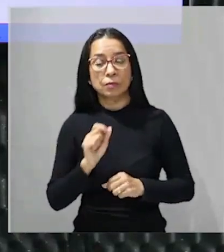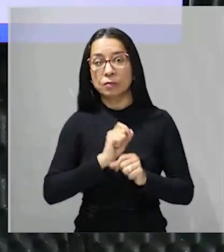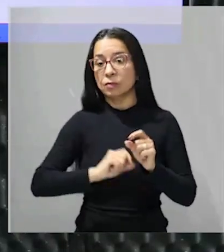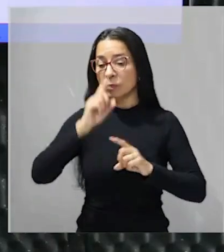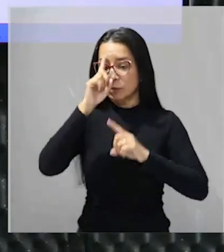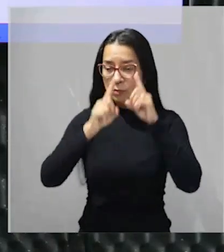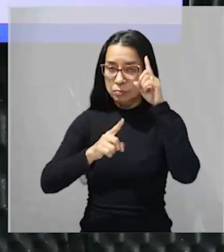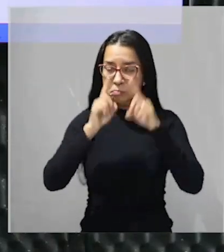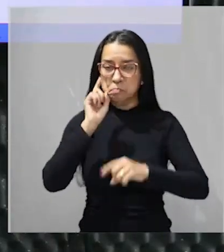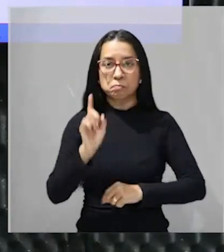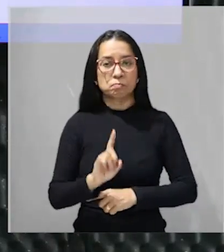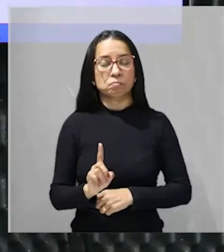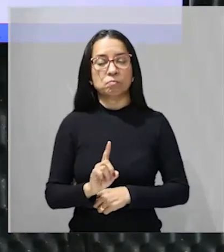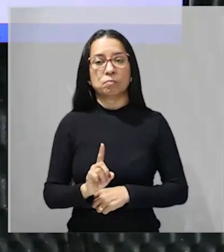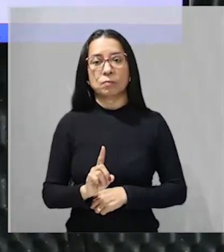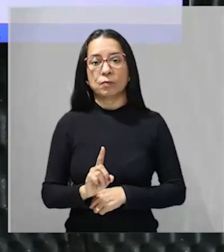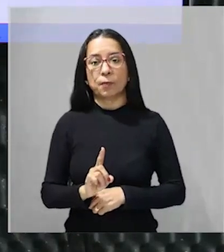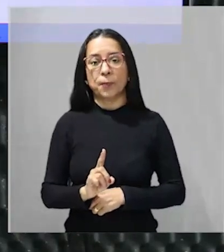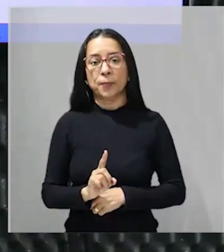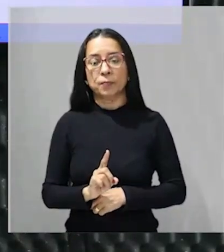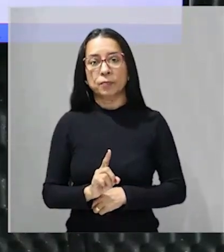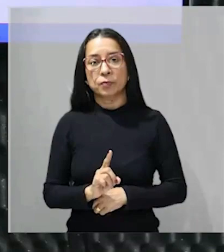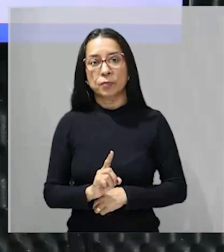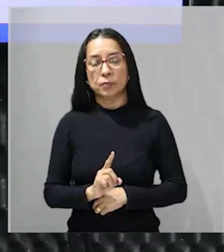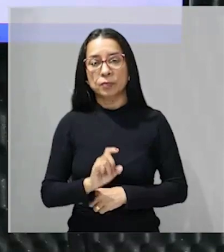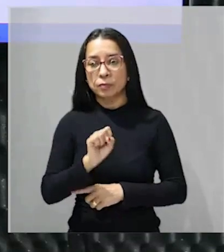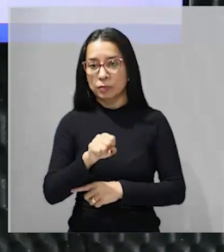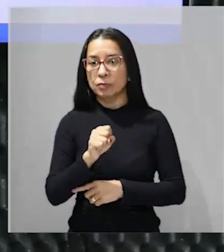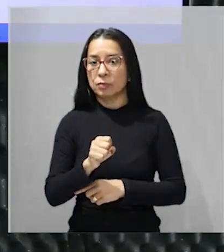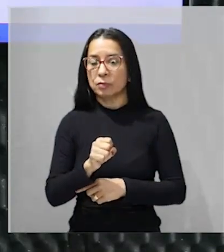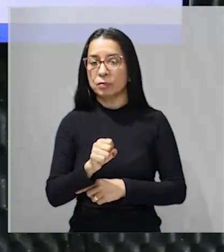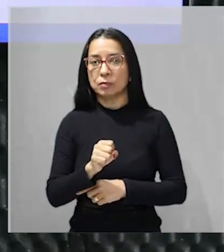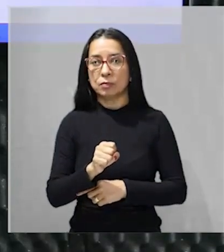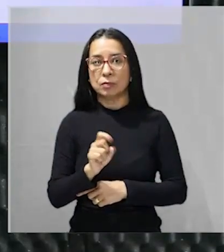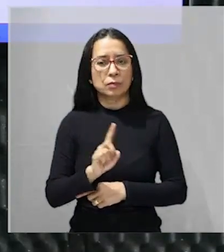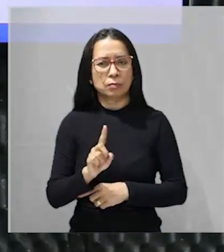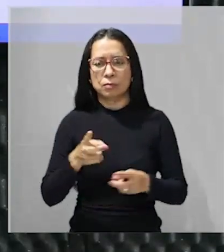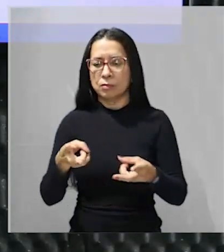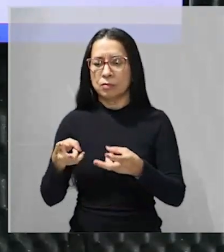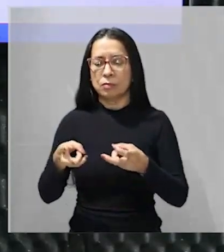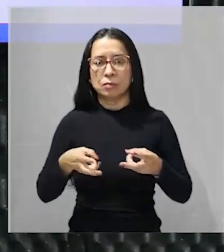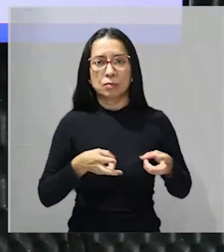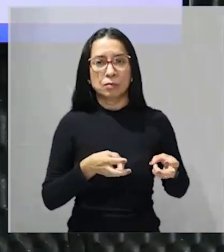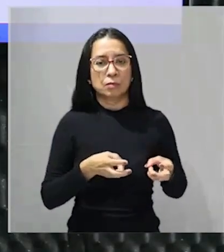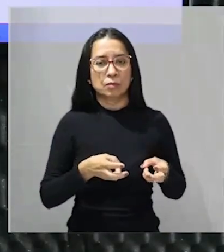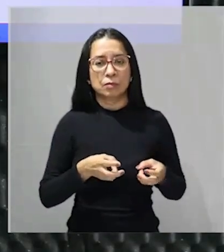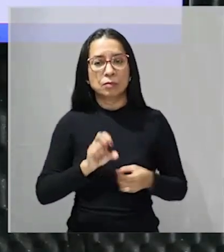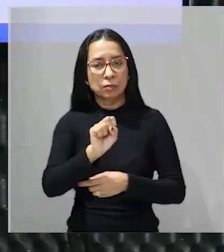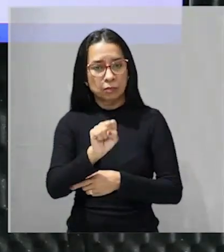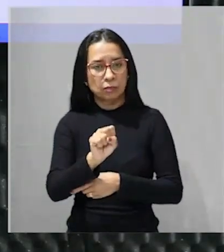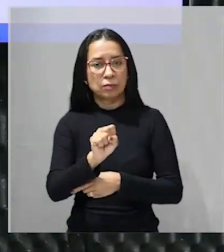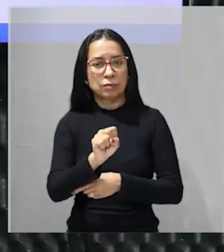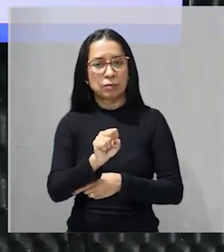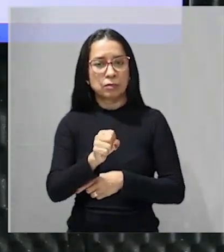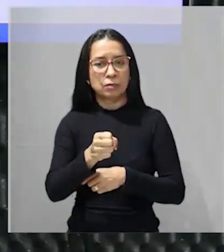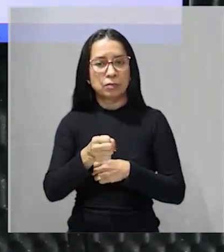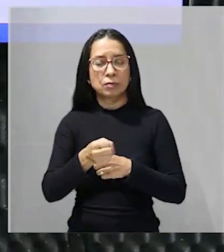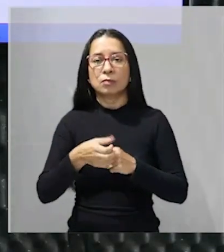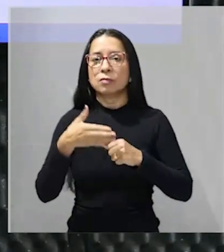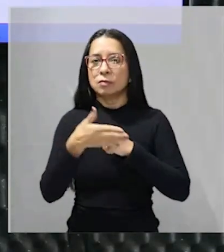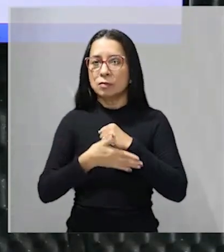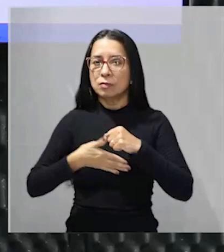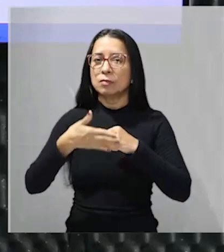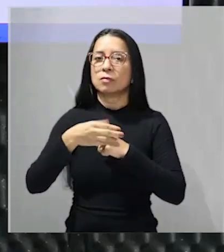dominando eles não estariam explorando mas eles estariam numa missão numa